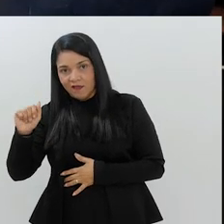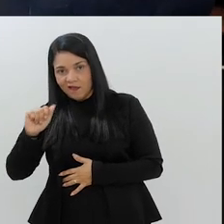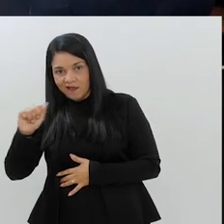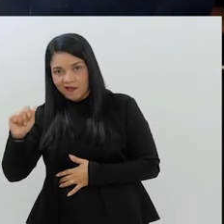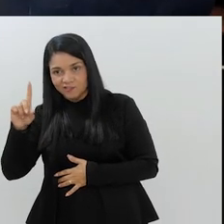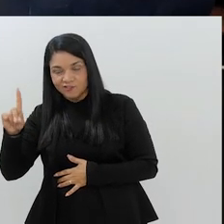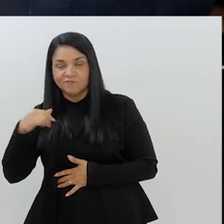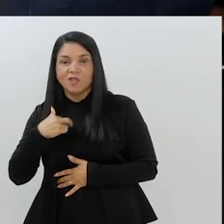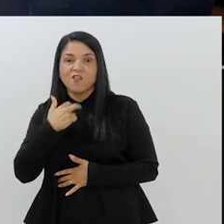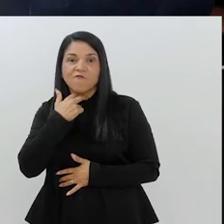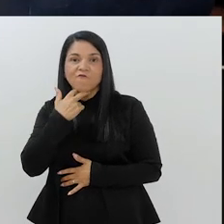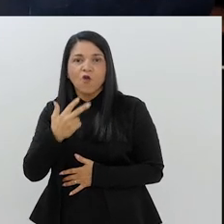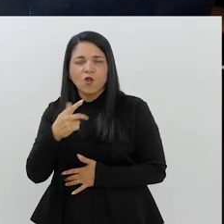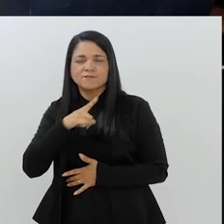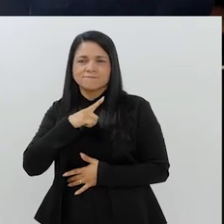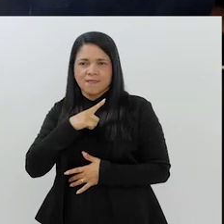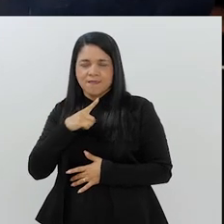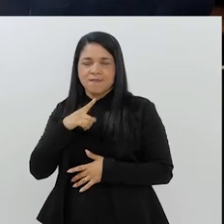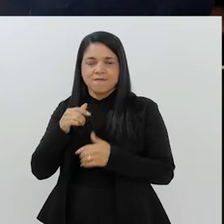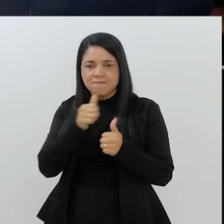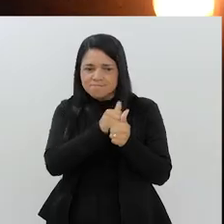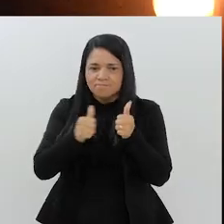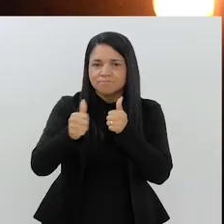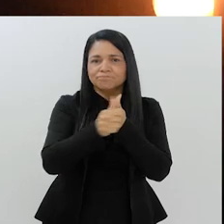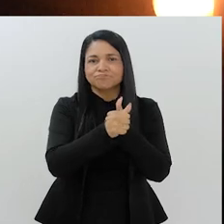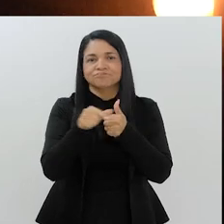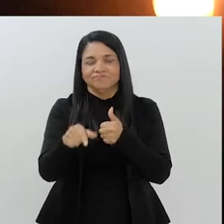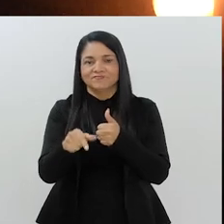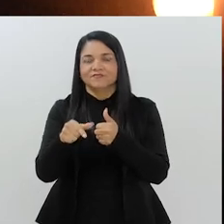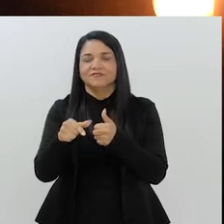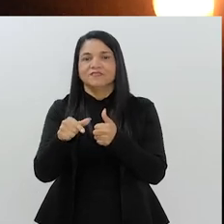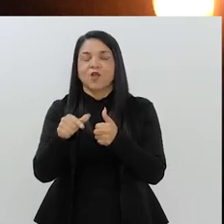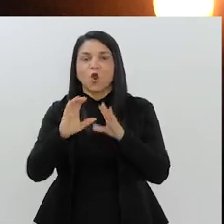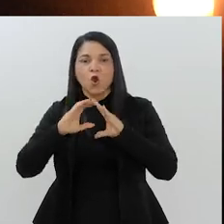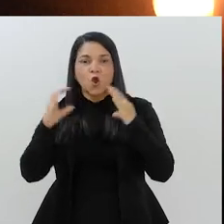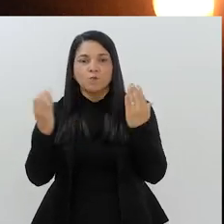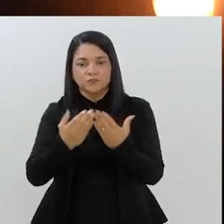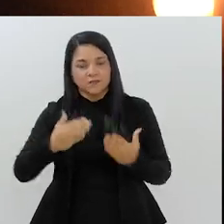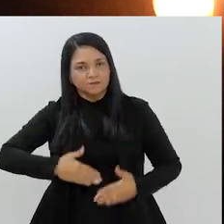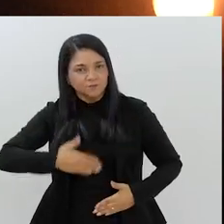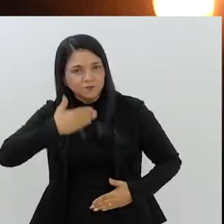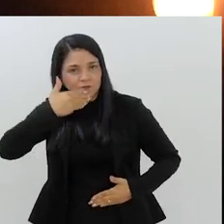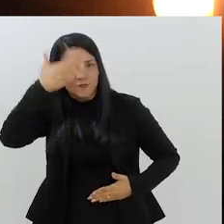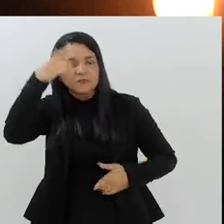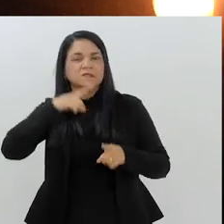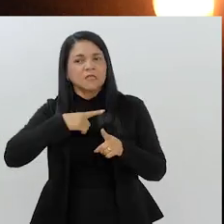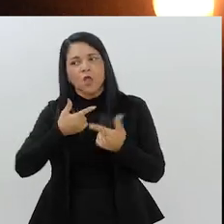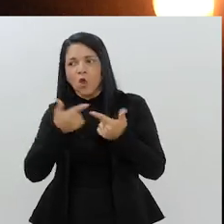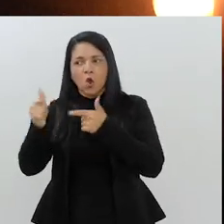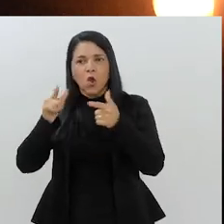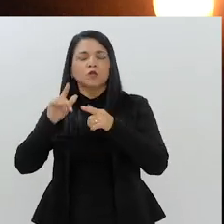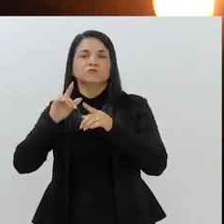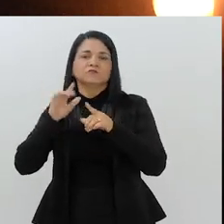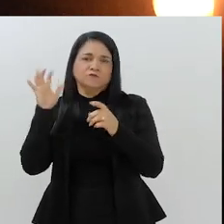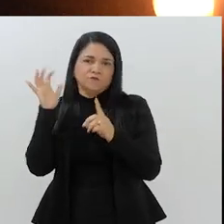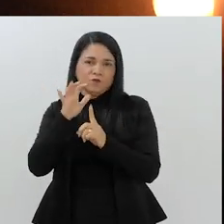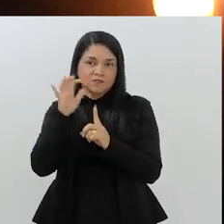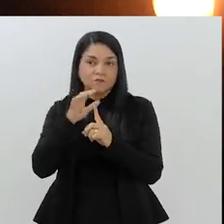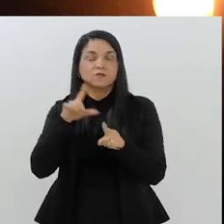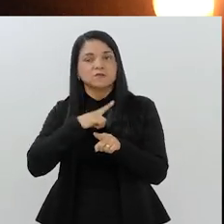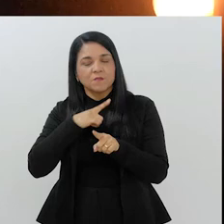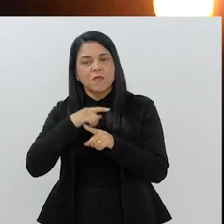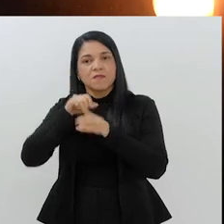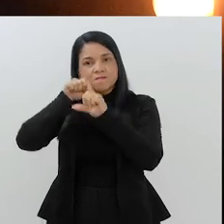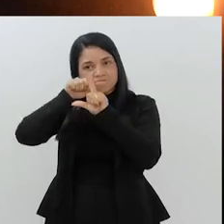em nível nacional. Ele está com bastante seguidores já, para a nossa realidade, bastante. E temos outros influenciadores